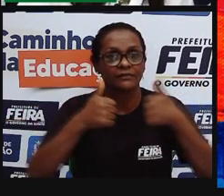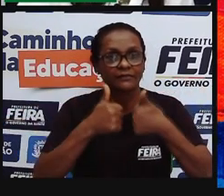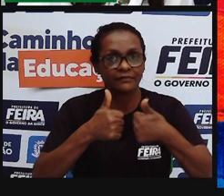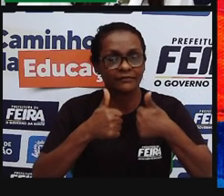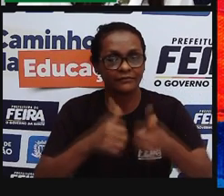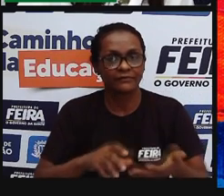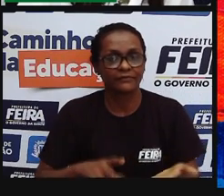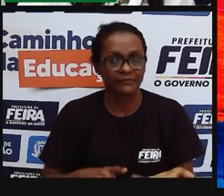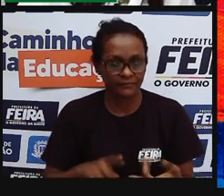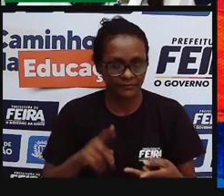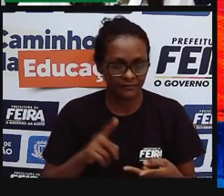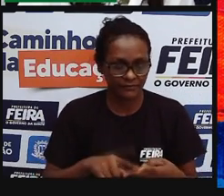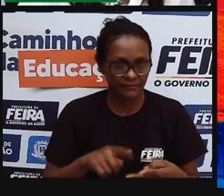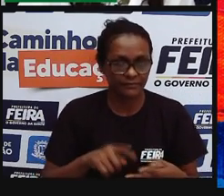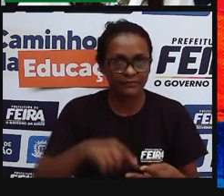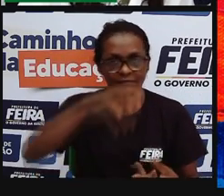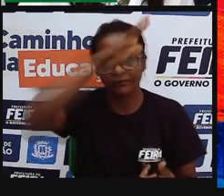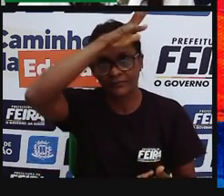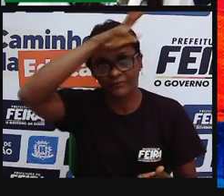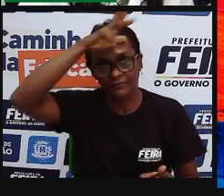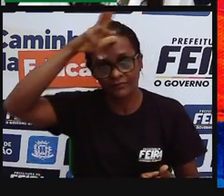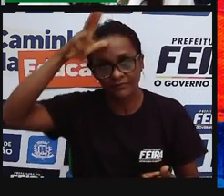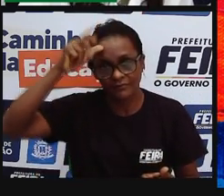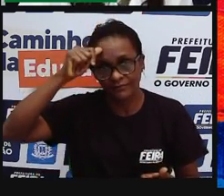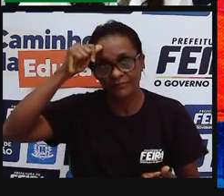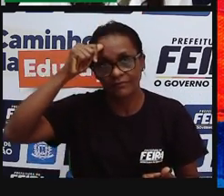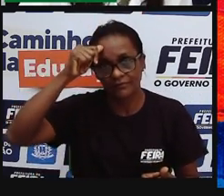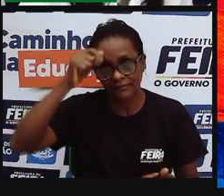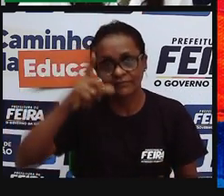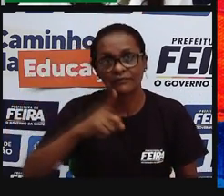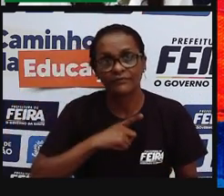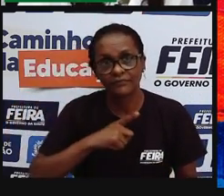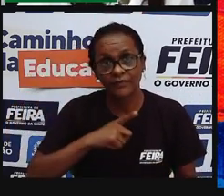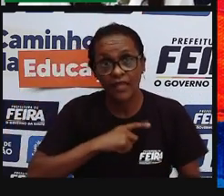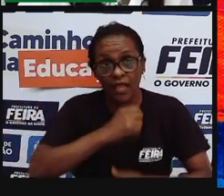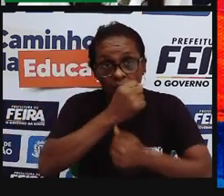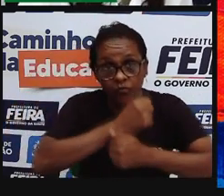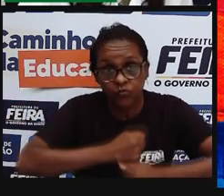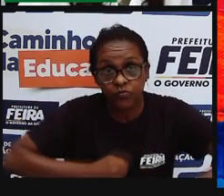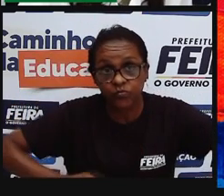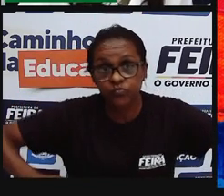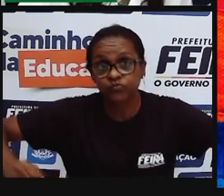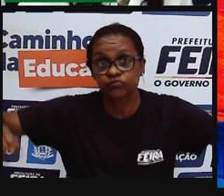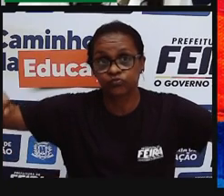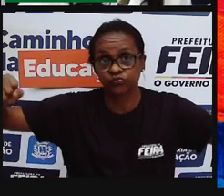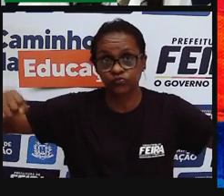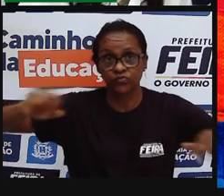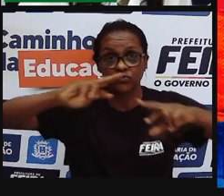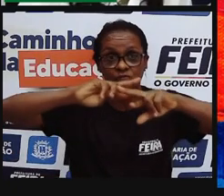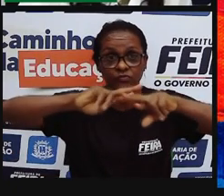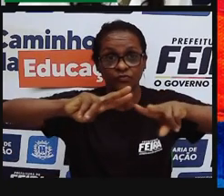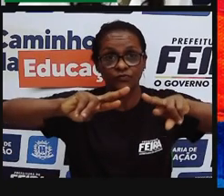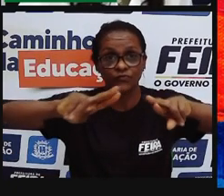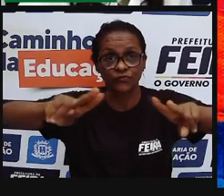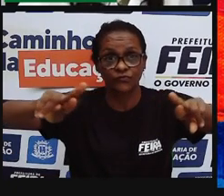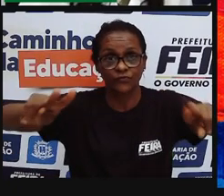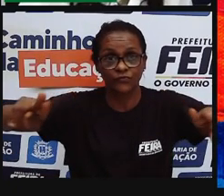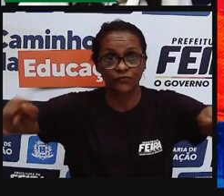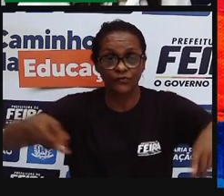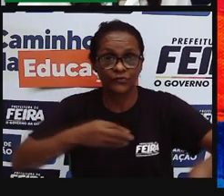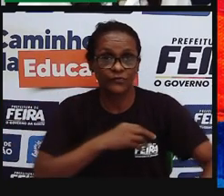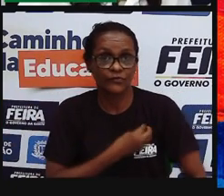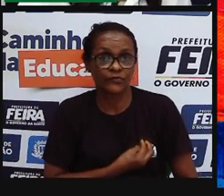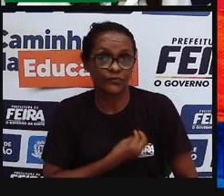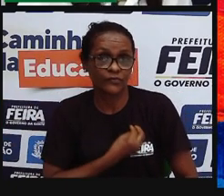Amazônia, ela tem a maior diversidade do nosso planeta, né, a região com maior diversidade de vida, de seres